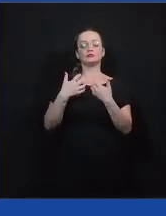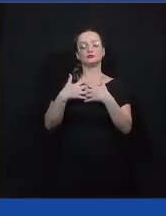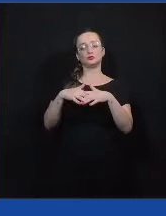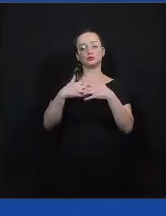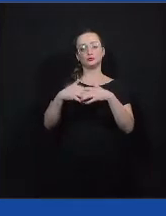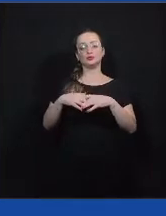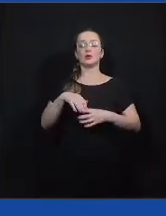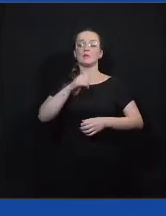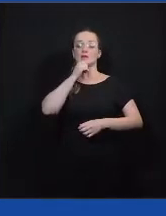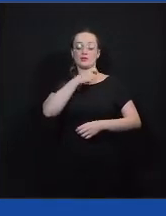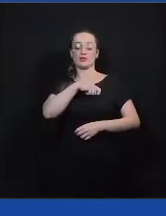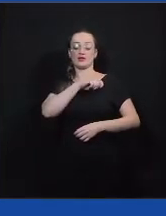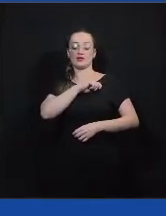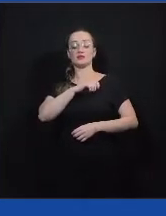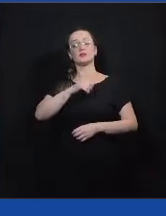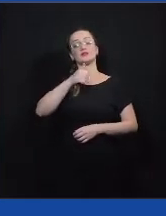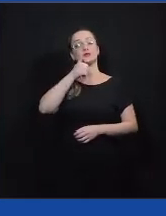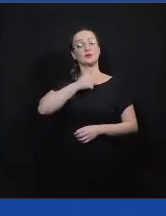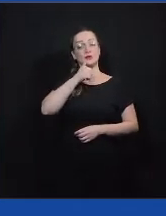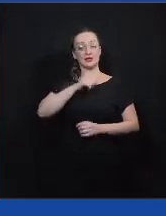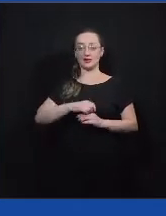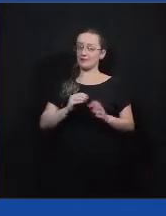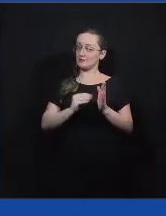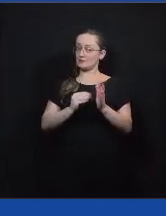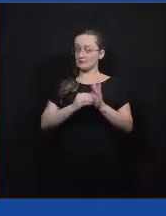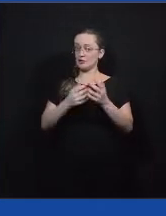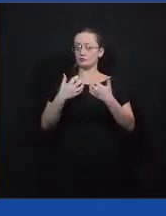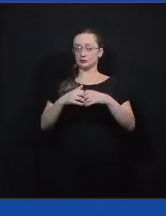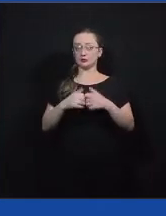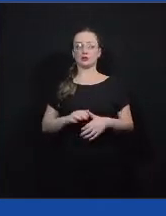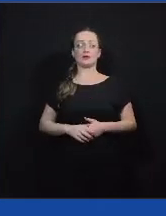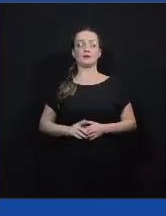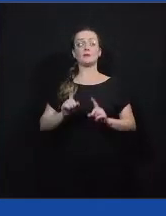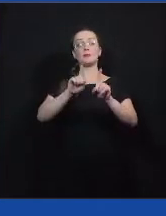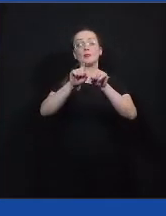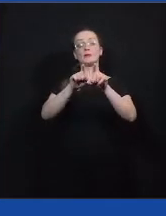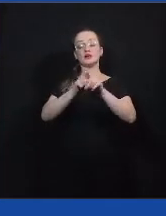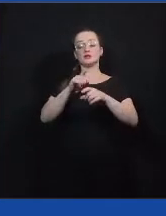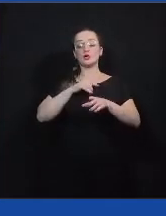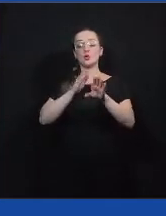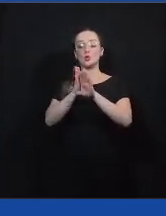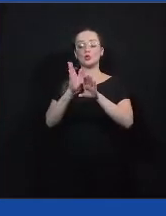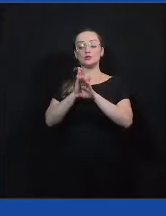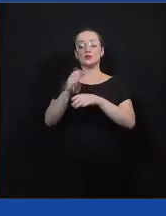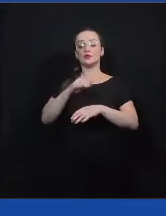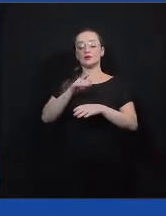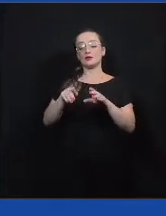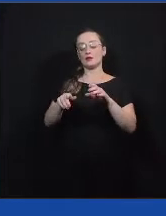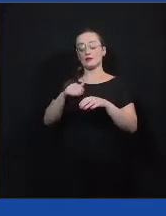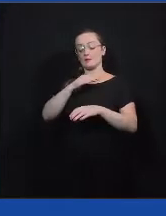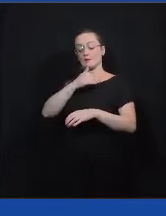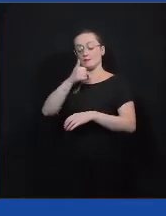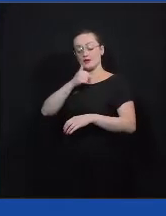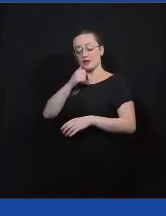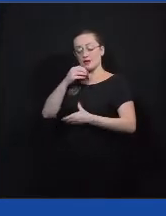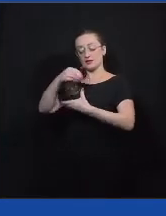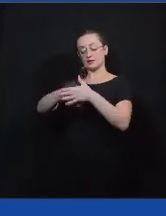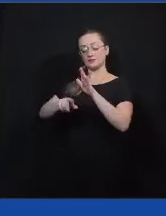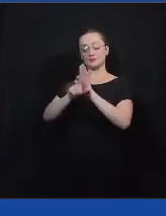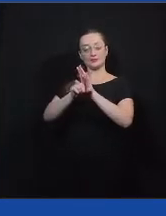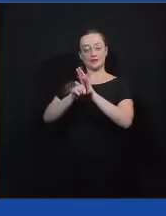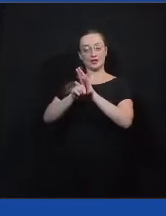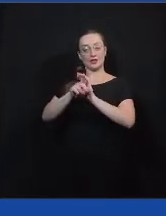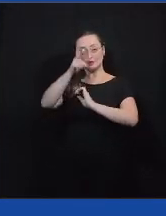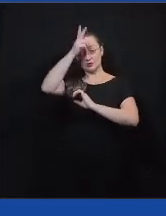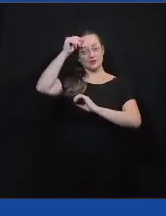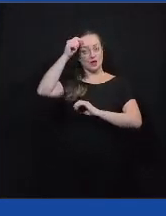delegacia da mulher, o fato de que aqui em Matão o Conselho da Mulher está na lei orgânica, mas não está acontecendo.